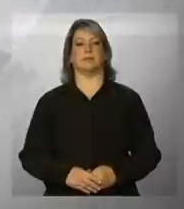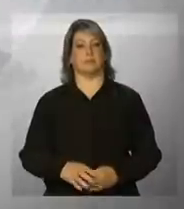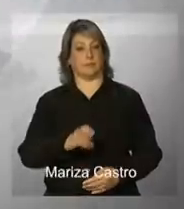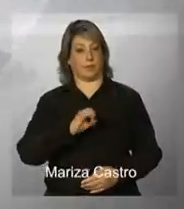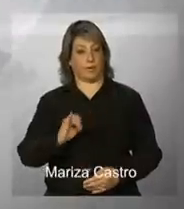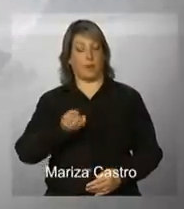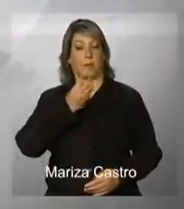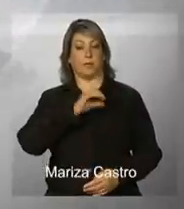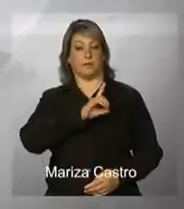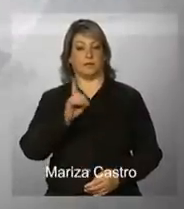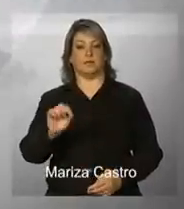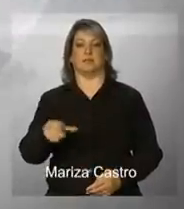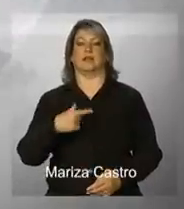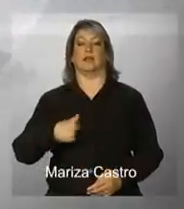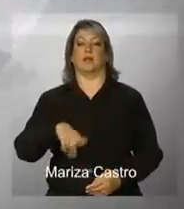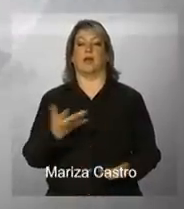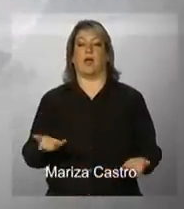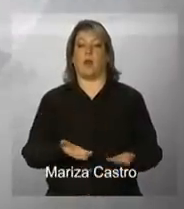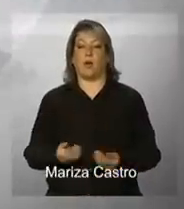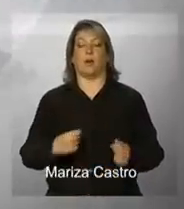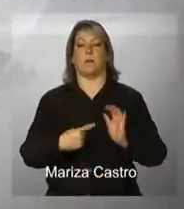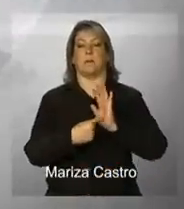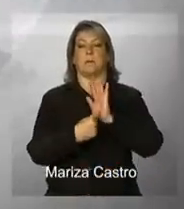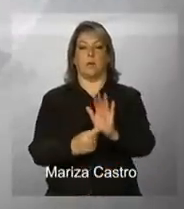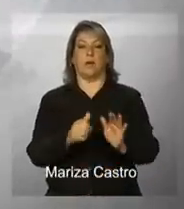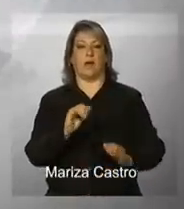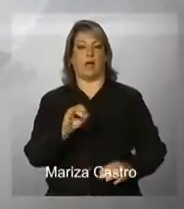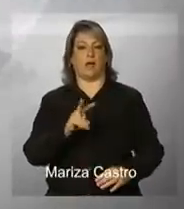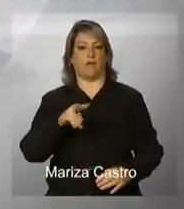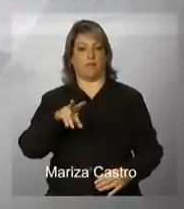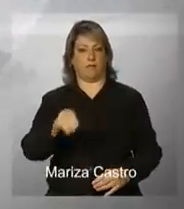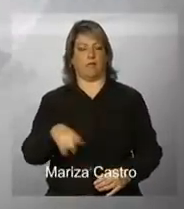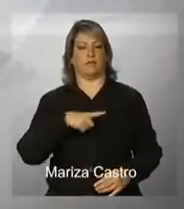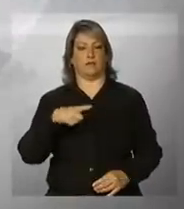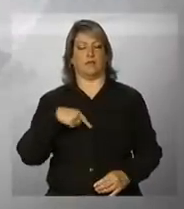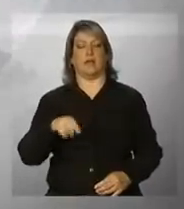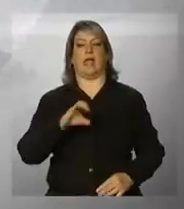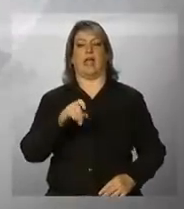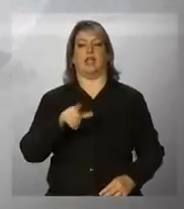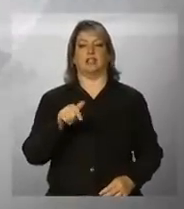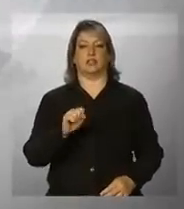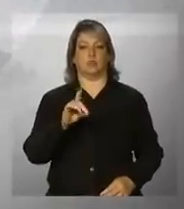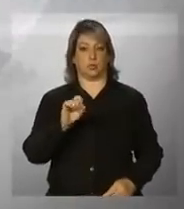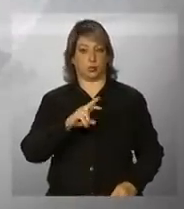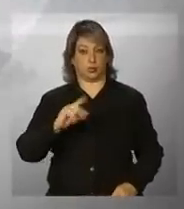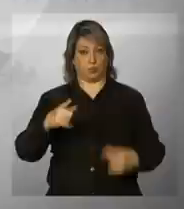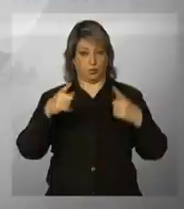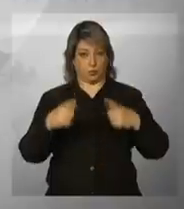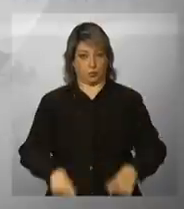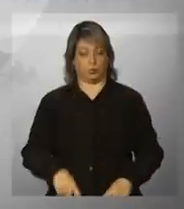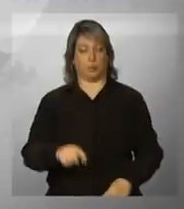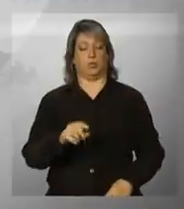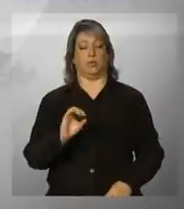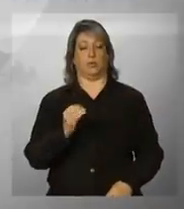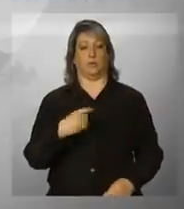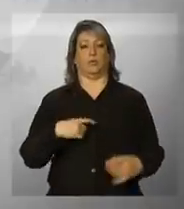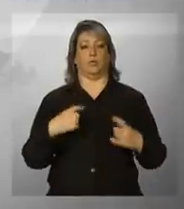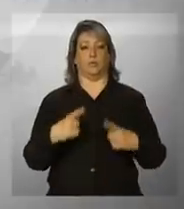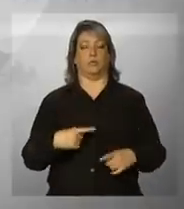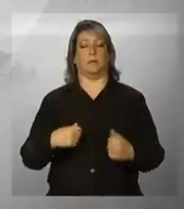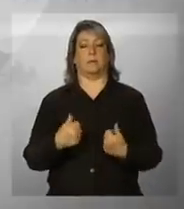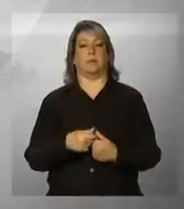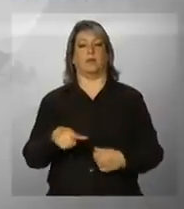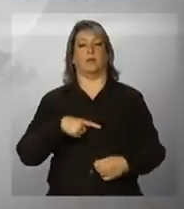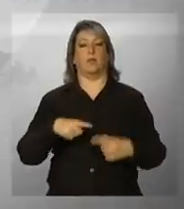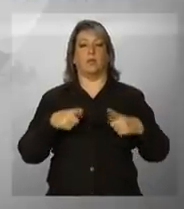Olá, bom dia. Interrompemos a programação para transmitir ao vivo de Caxias do Sul, no Rio Grande do Sul, a cerimônia de inauguração do